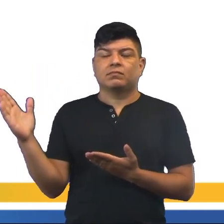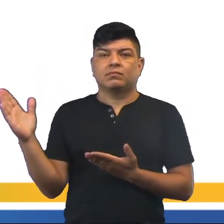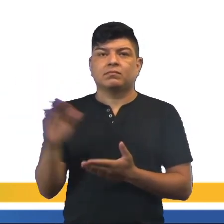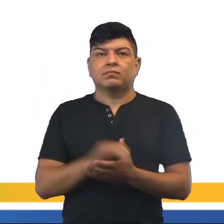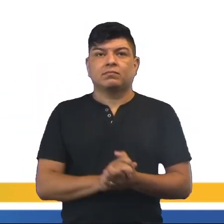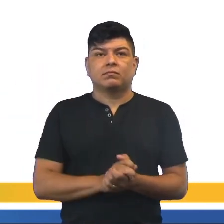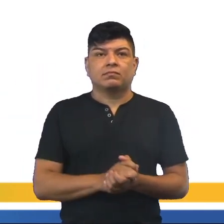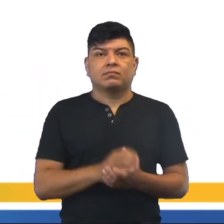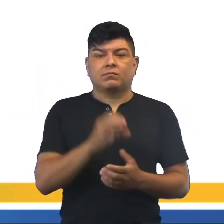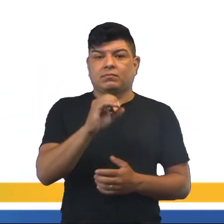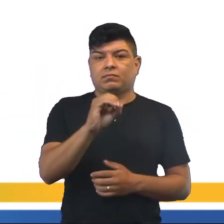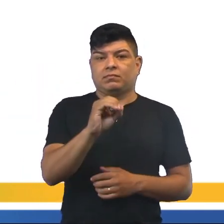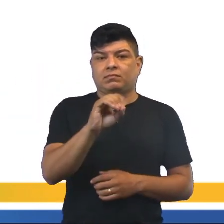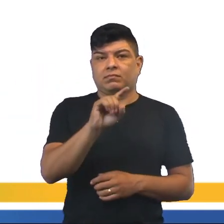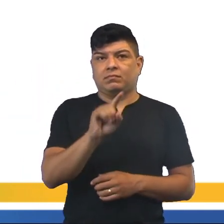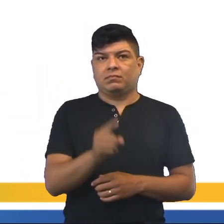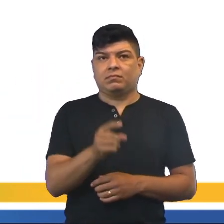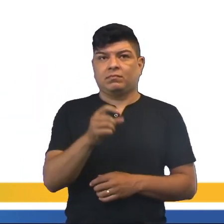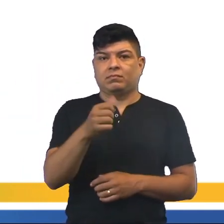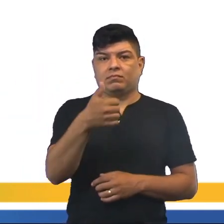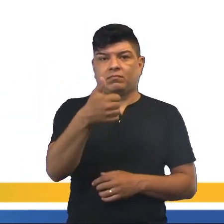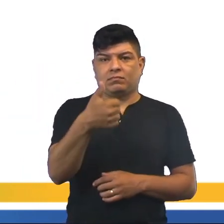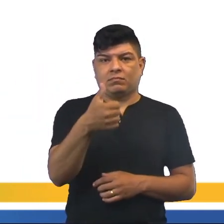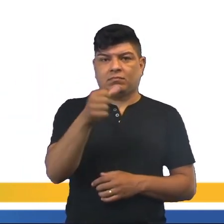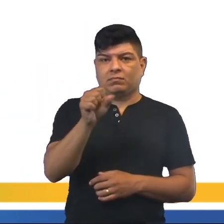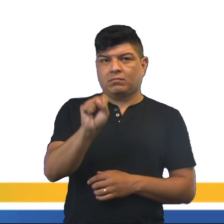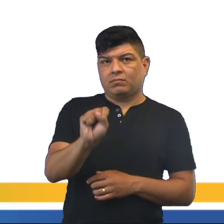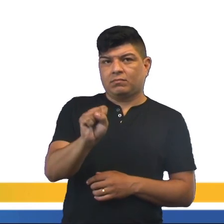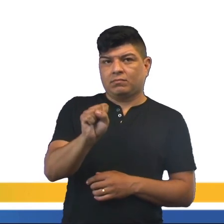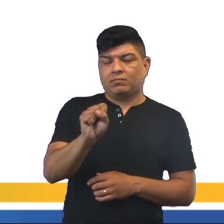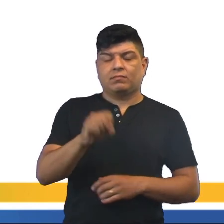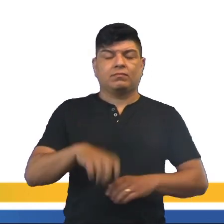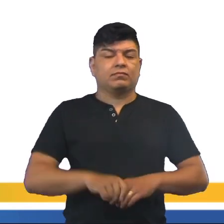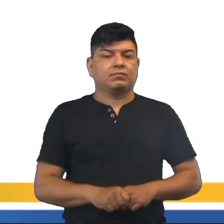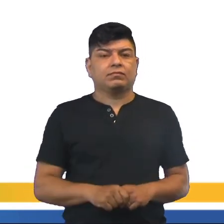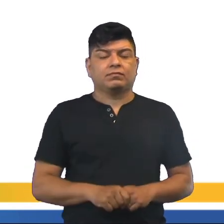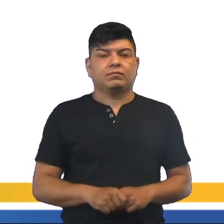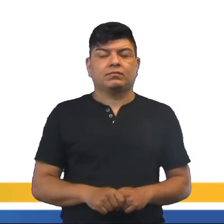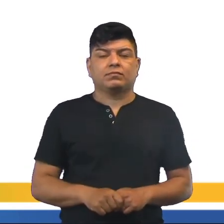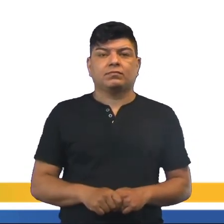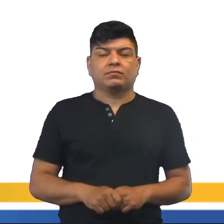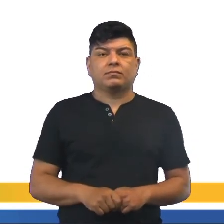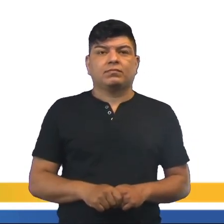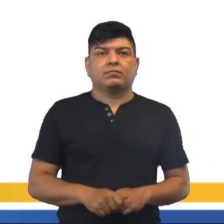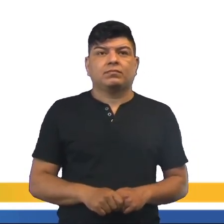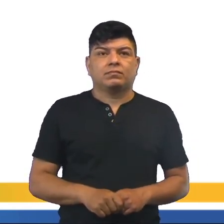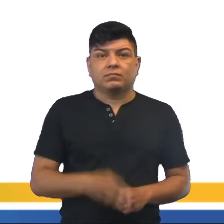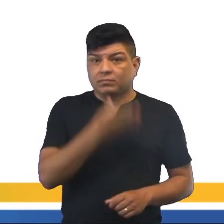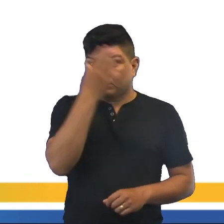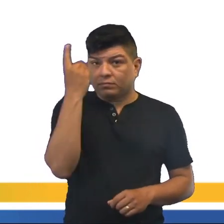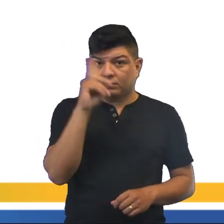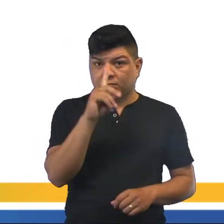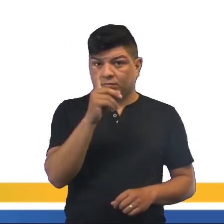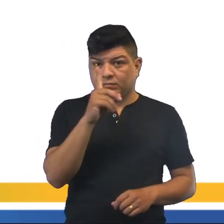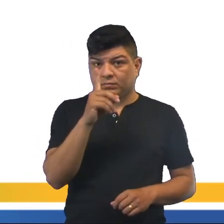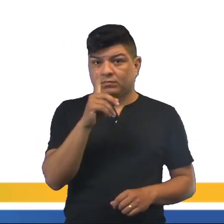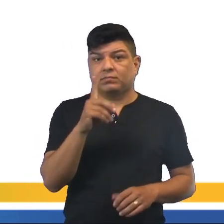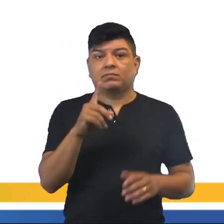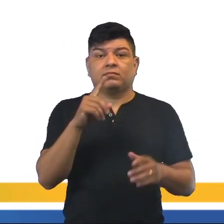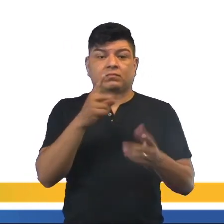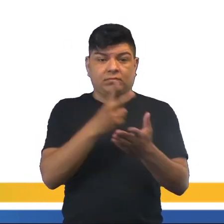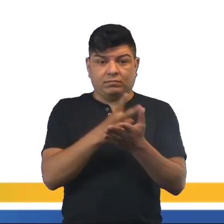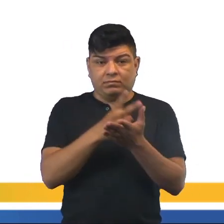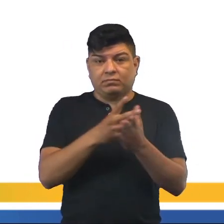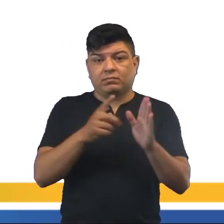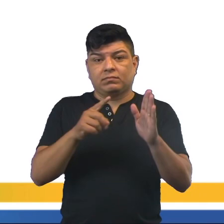8 menos 0 é 8. 6 menos 5 é 1. 1 menos 1 é 0. Nunca esqueça que temos que colocar